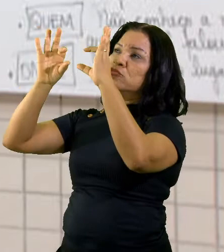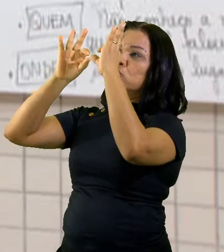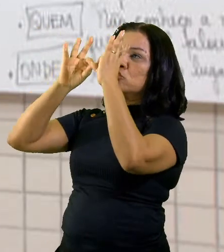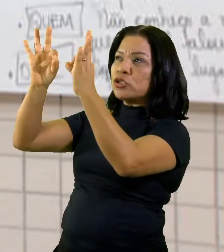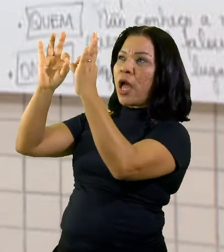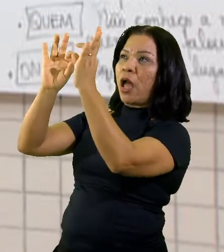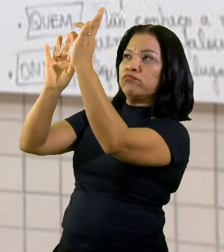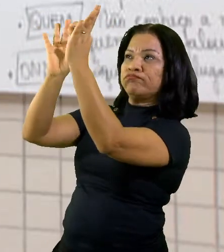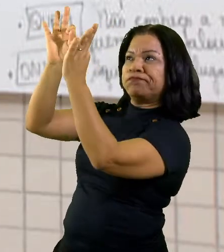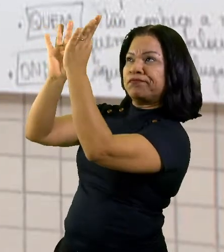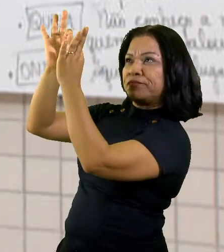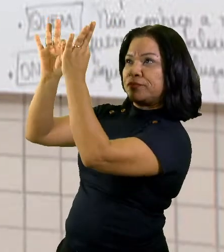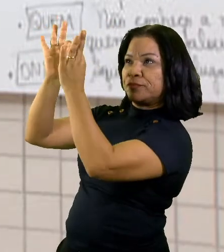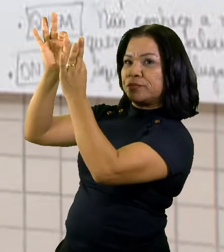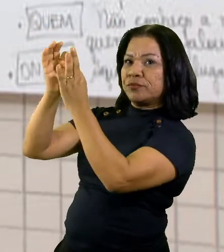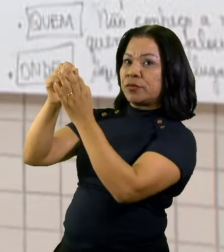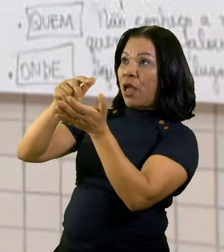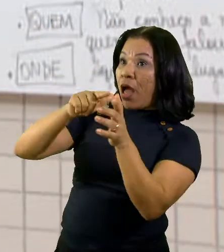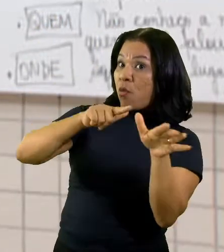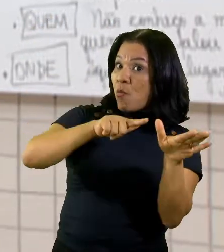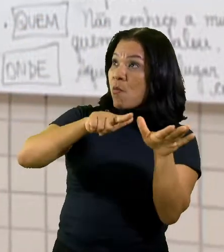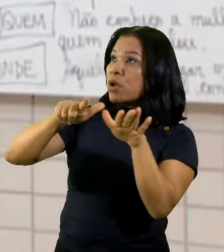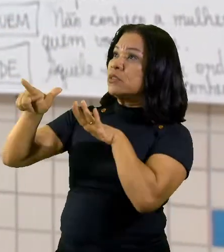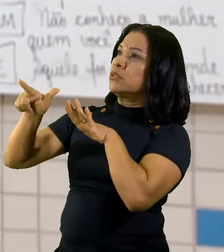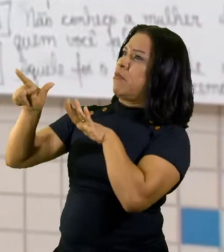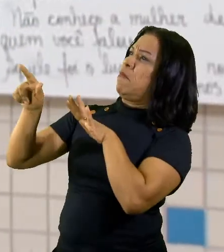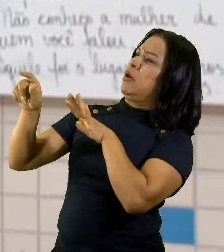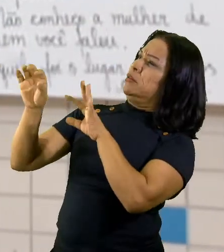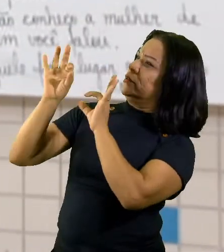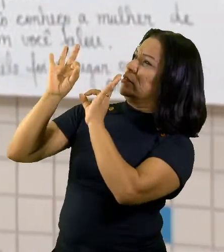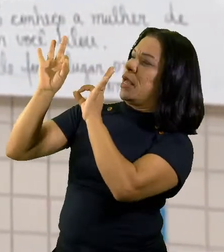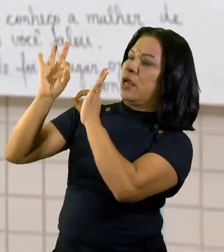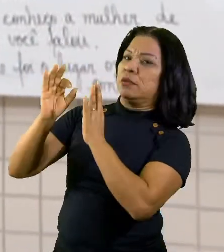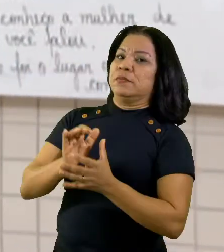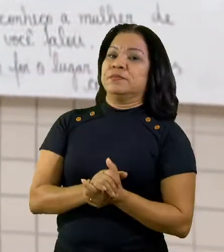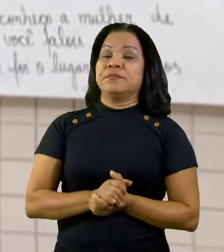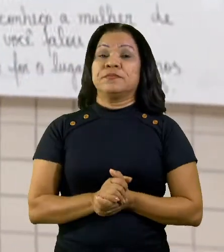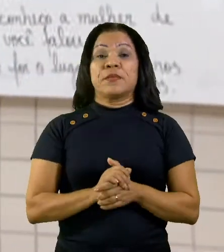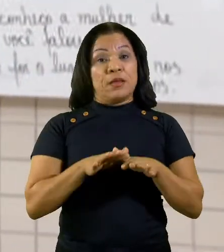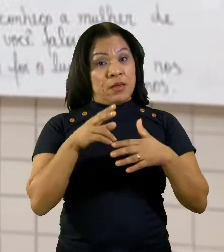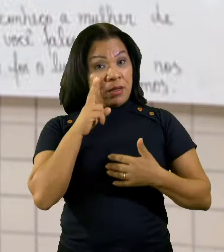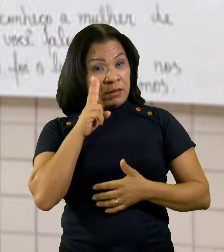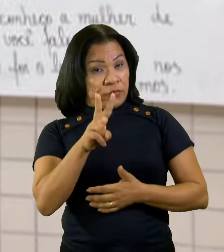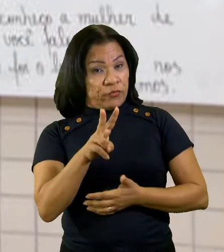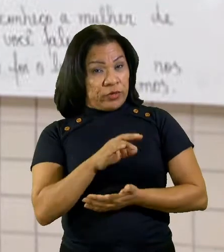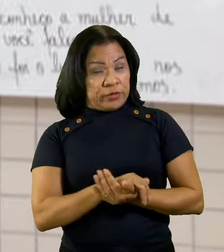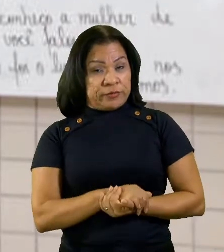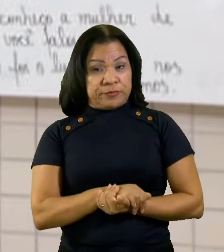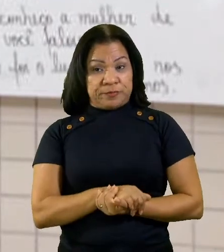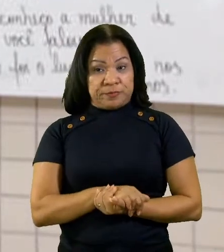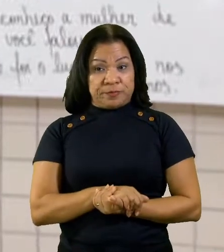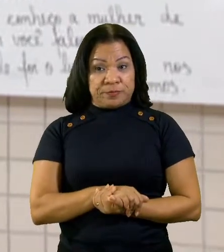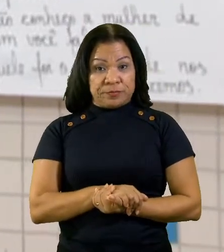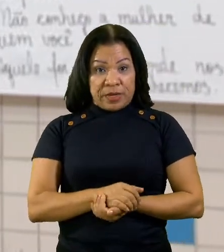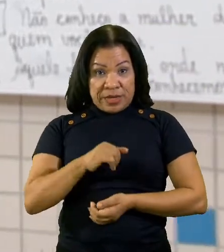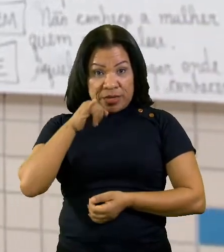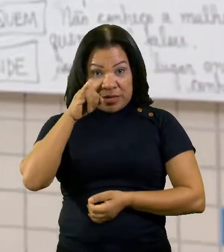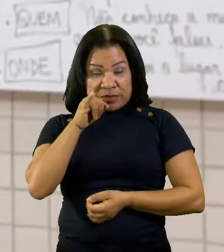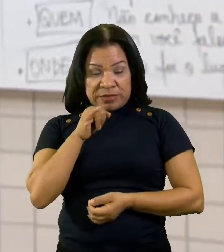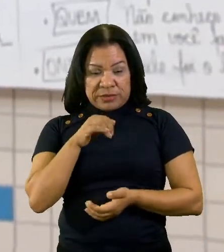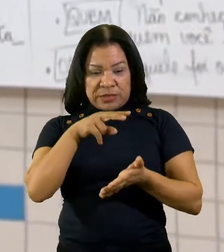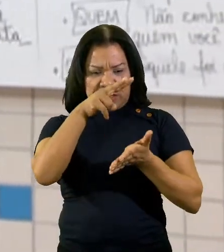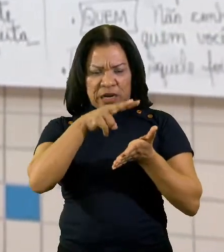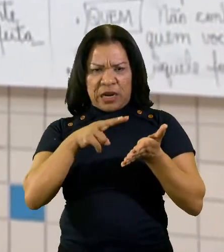perfeitamente por uma semana. Vejam só. Se eu lesse até aqui, os